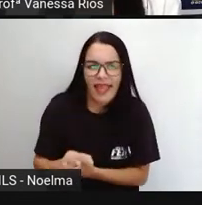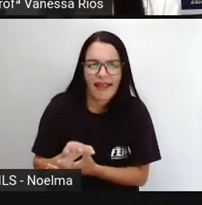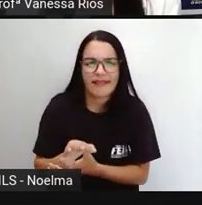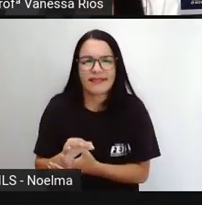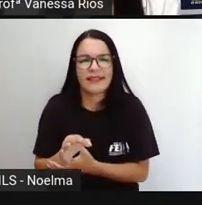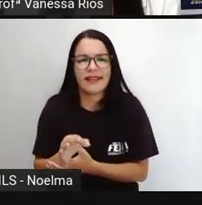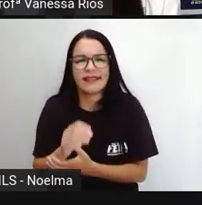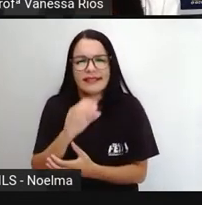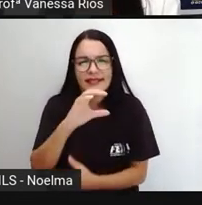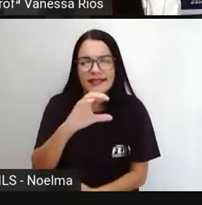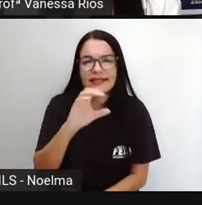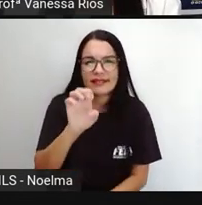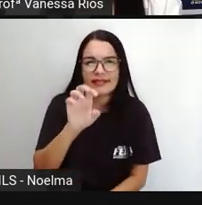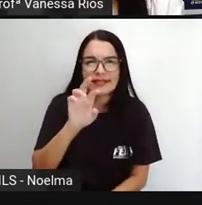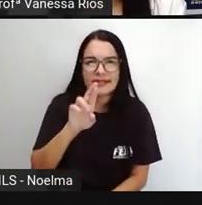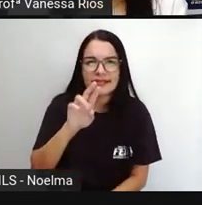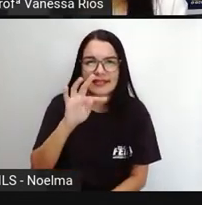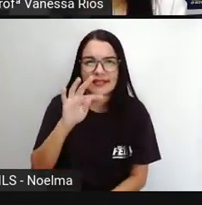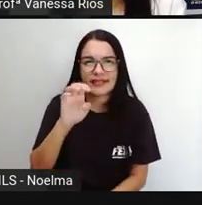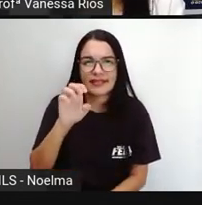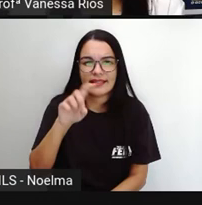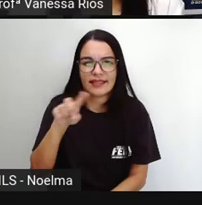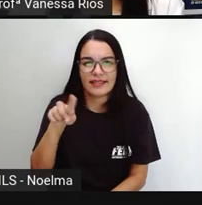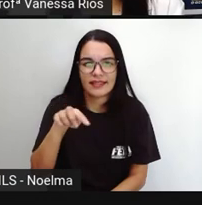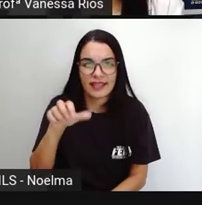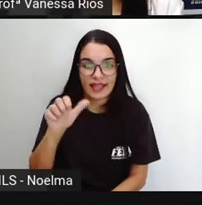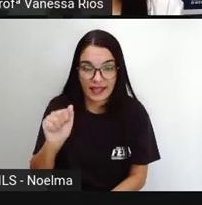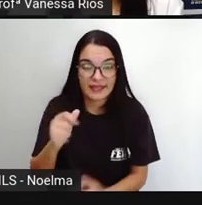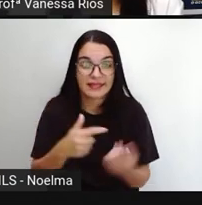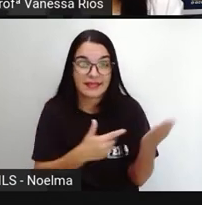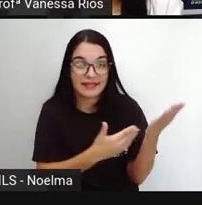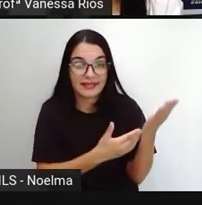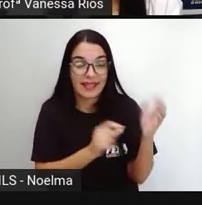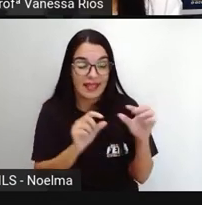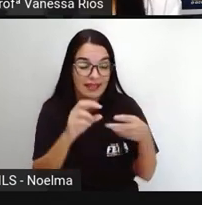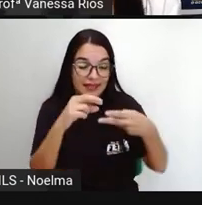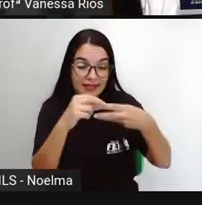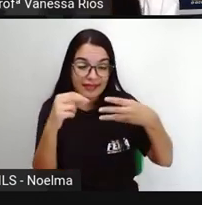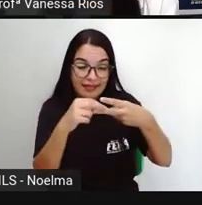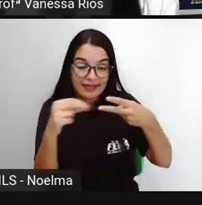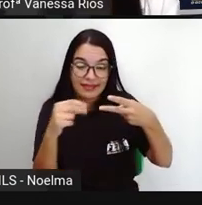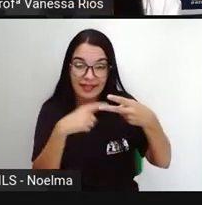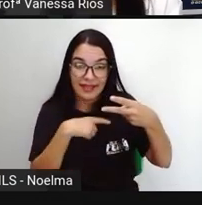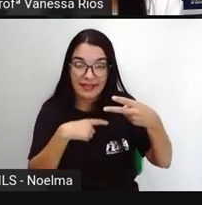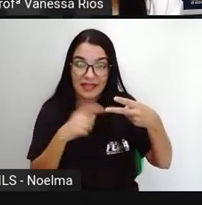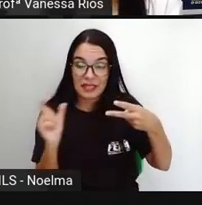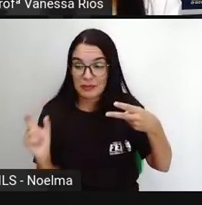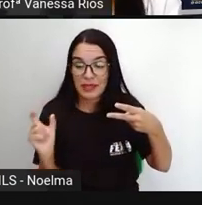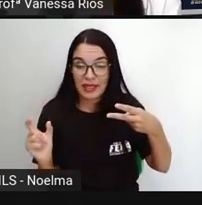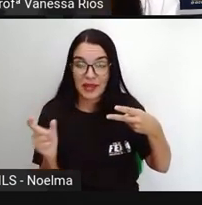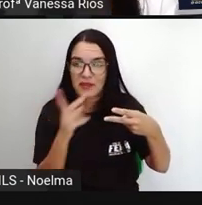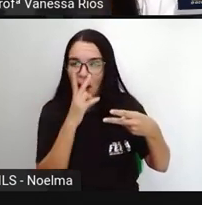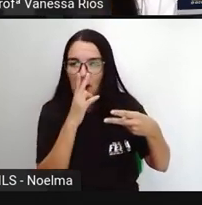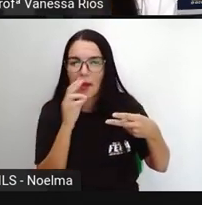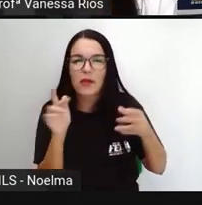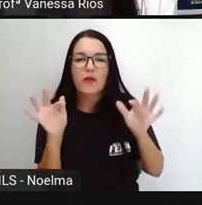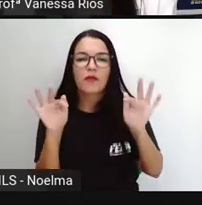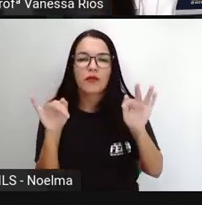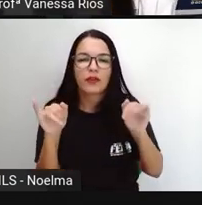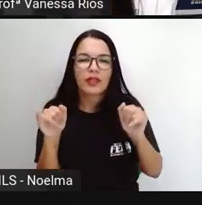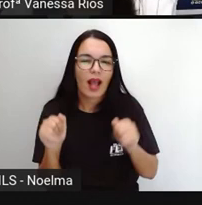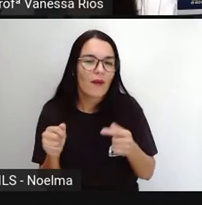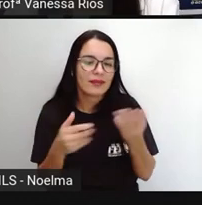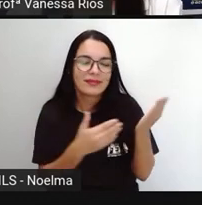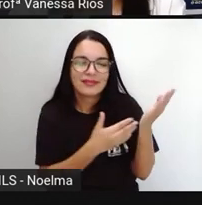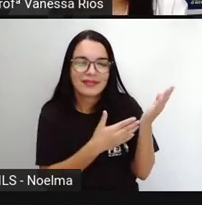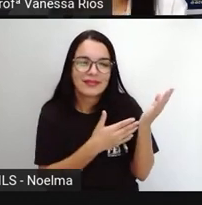esa com z. E aí a Pro traz aí dois versos onde palavras escritas com sufixo esa com